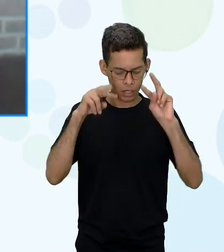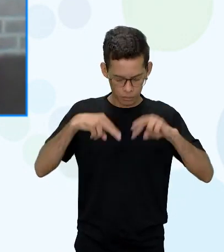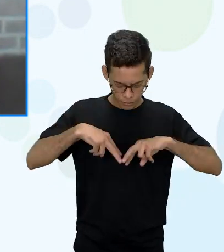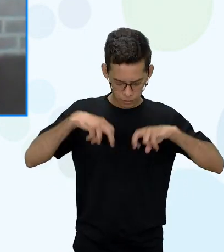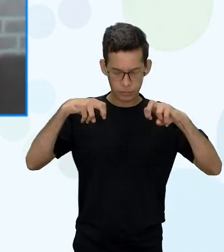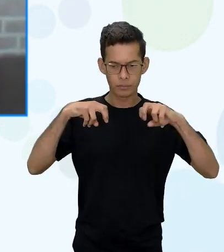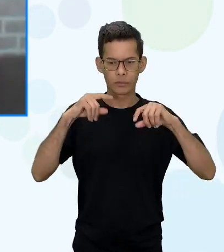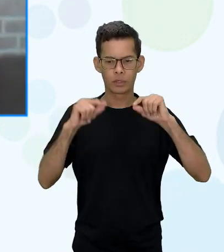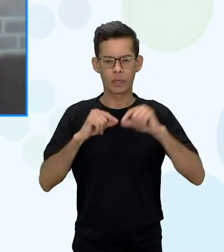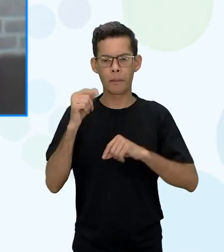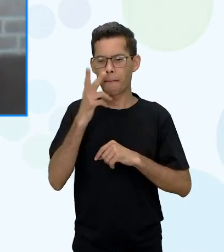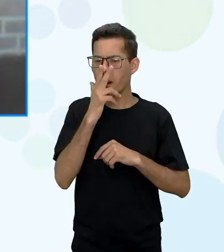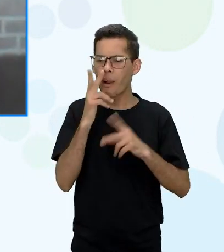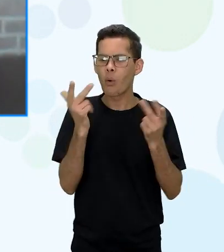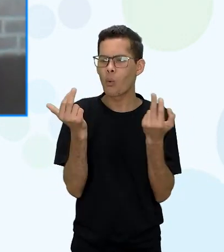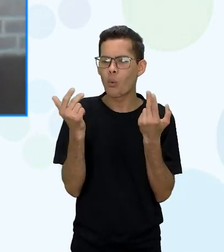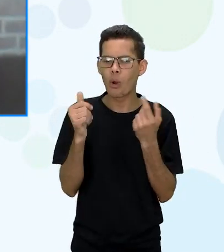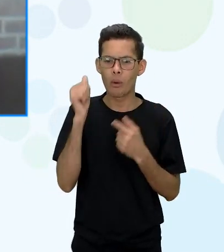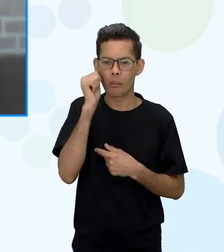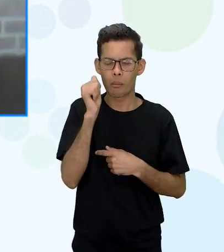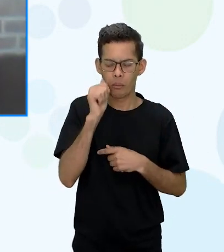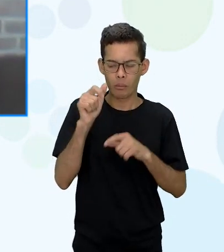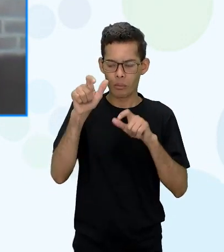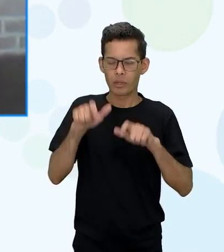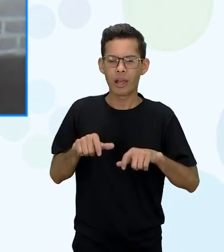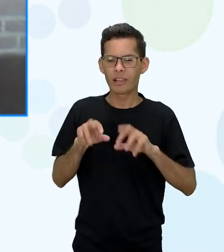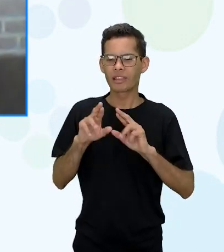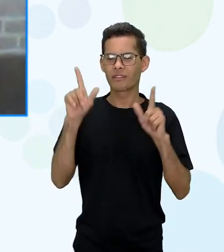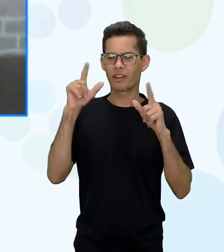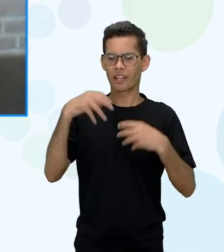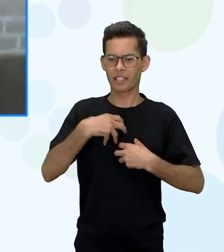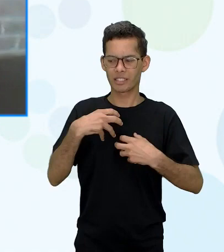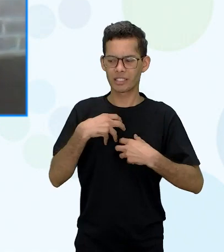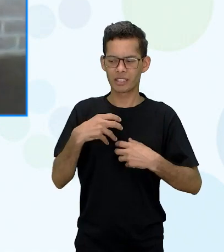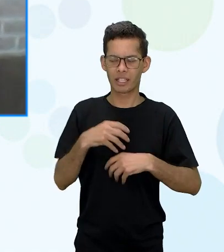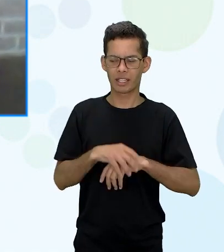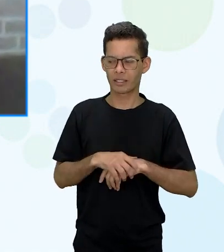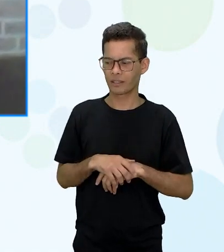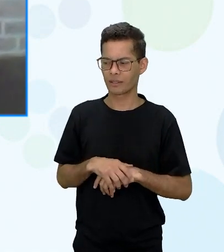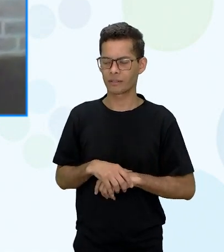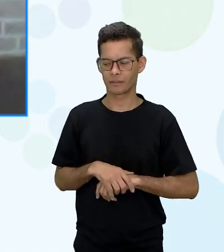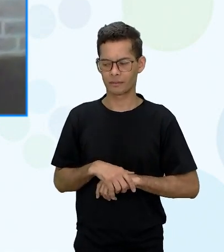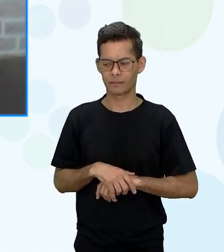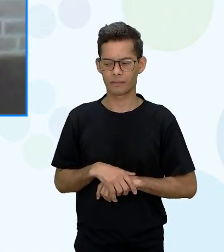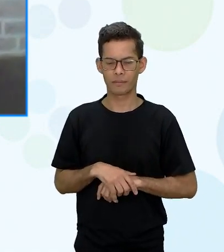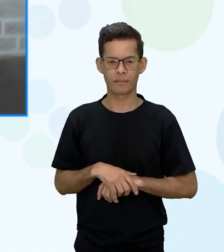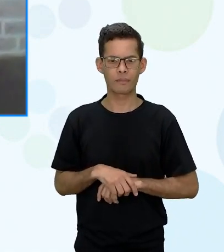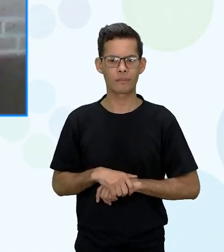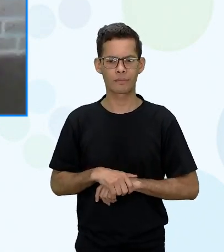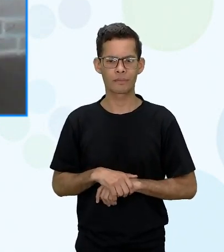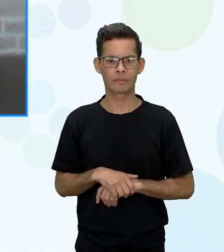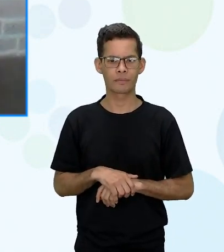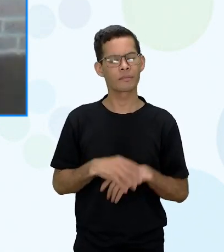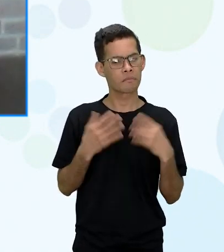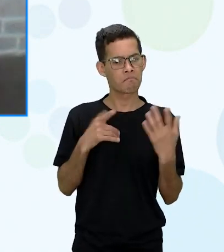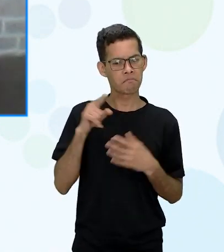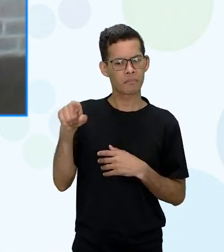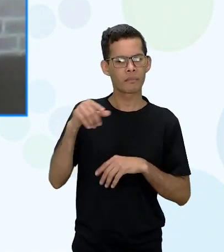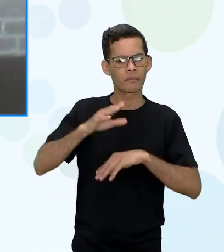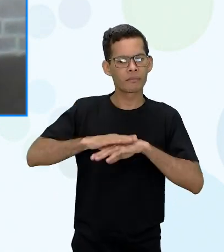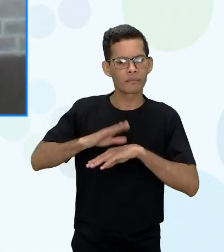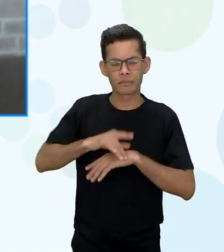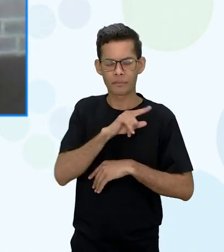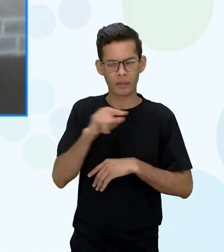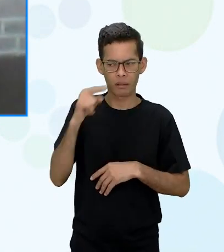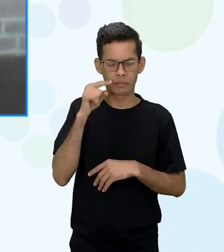outra mulher quando ele diz você poderia até ser bonita né e aí ela volta para a casa dela né e ela começa a